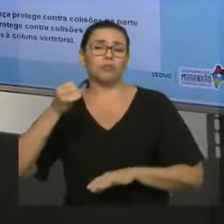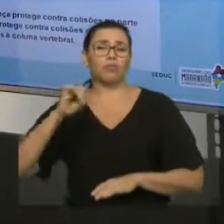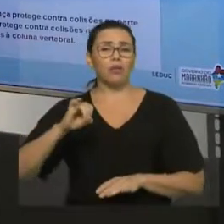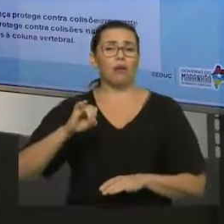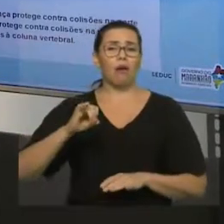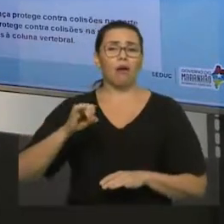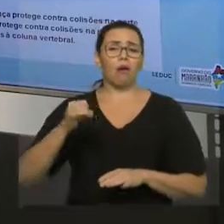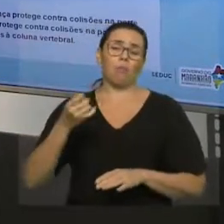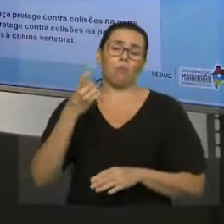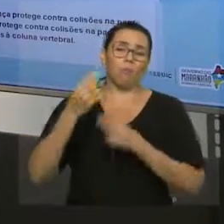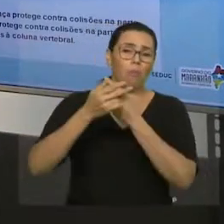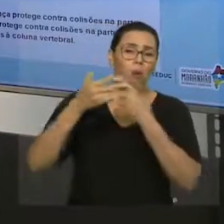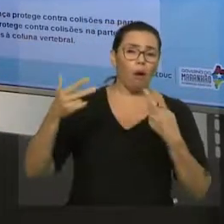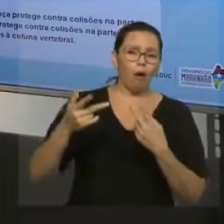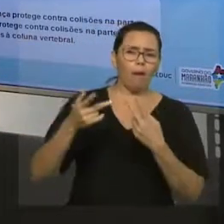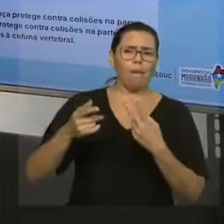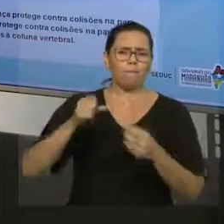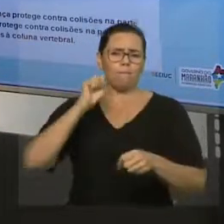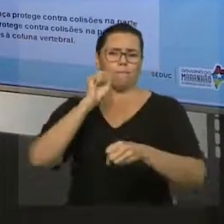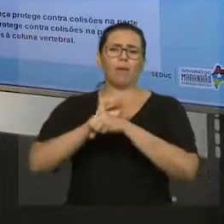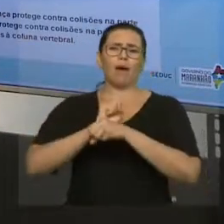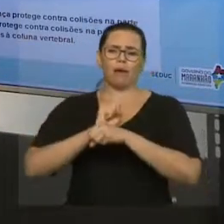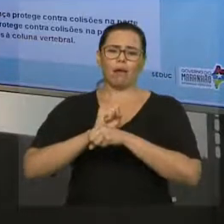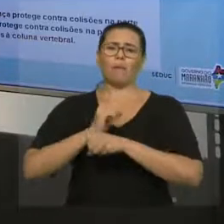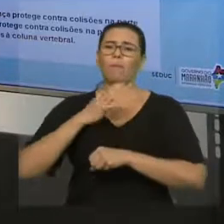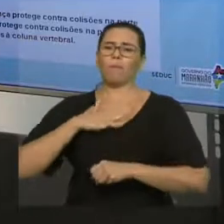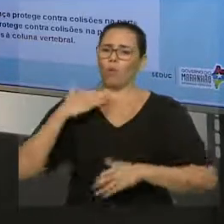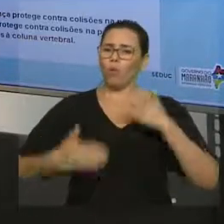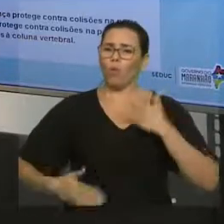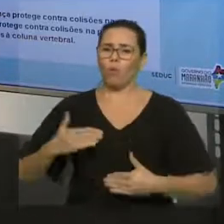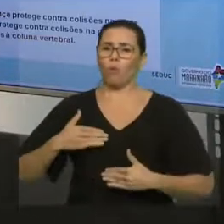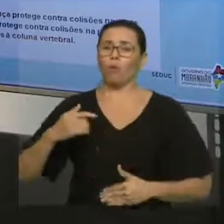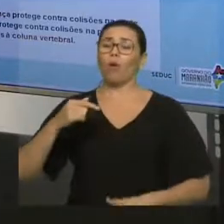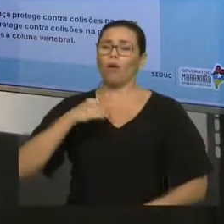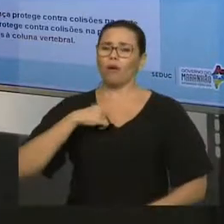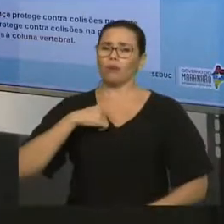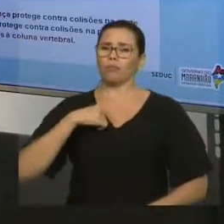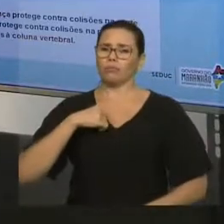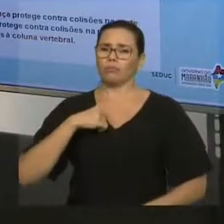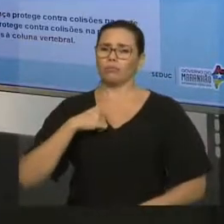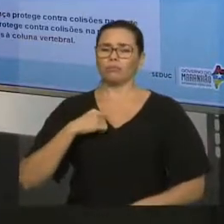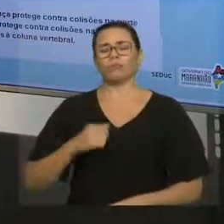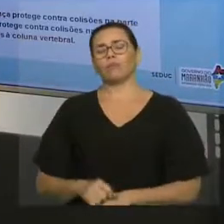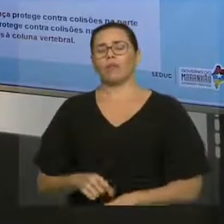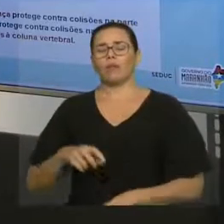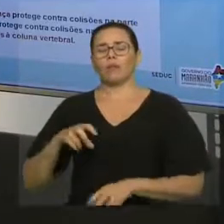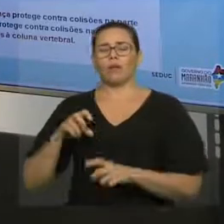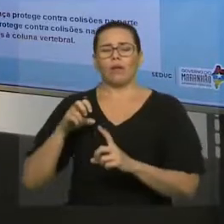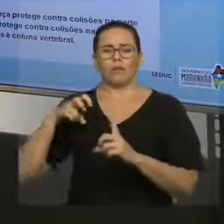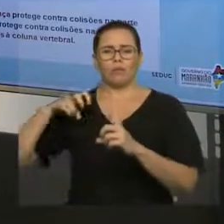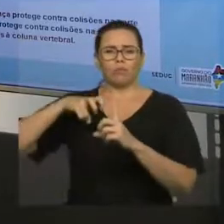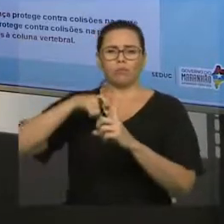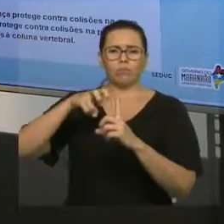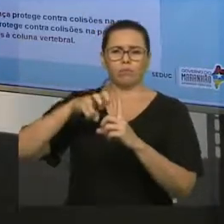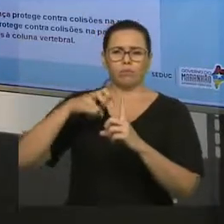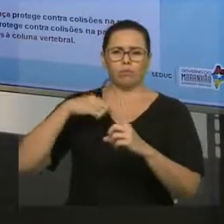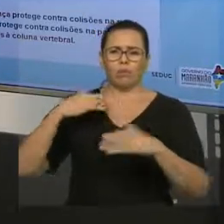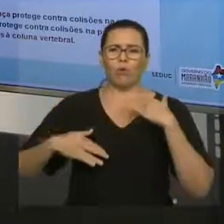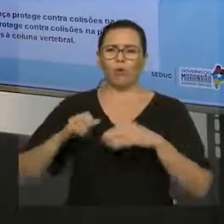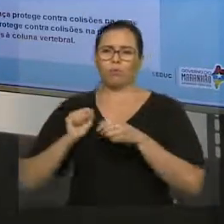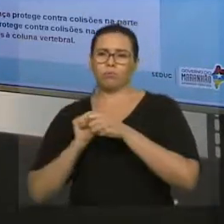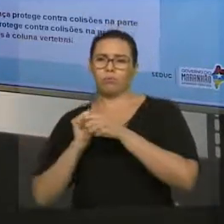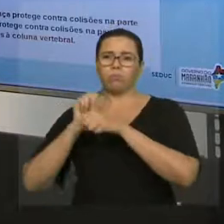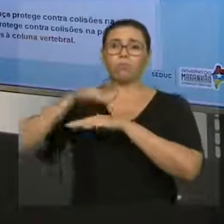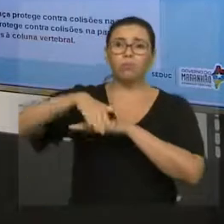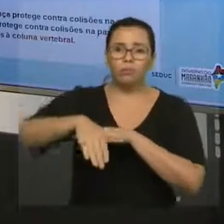Então, se eu não tiver de cinto, eu vou ser lançado para frente, porque a tendência é eu continuar com aquela velocidade e vou ser,